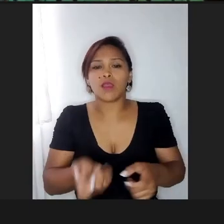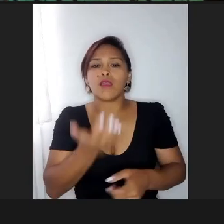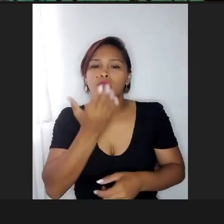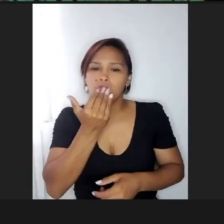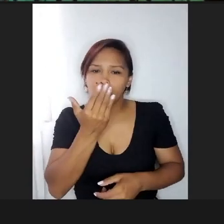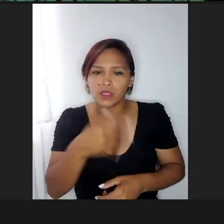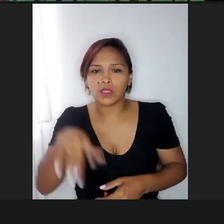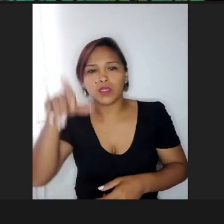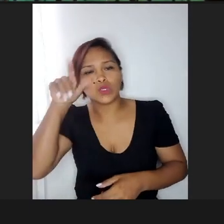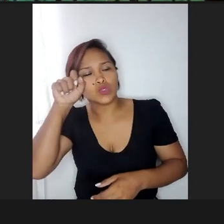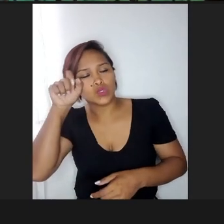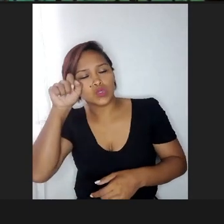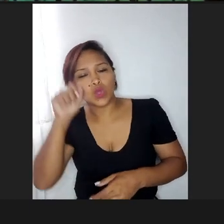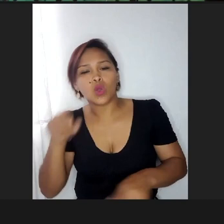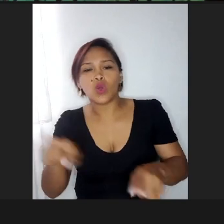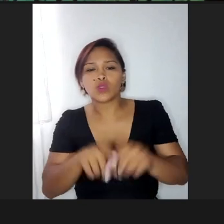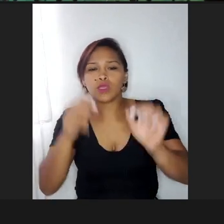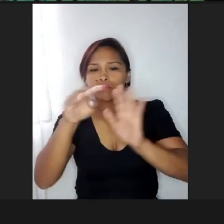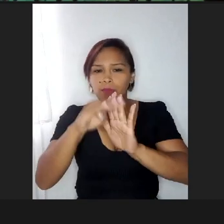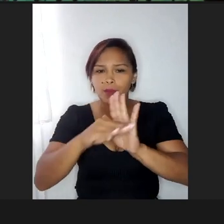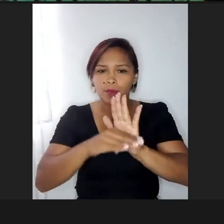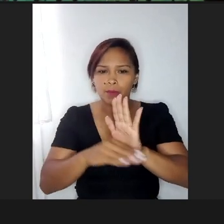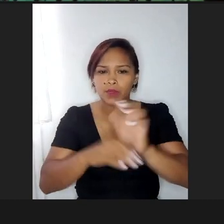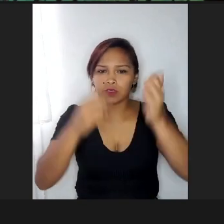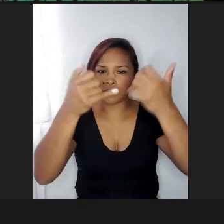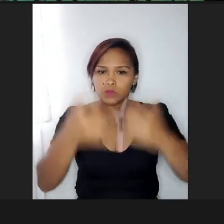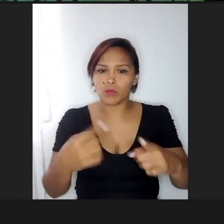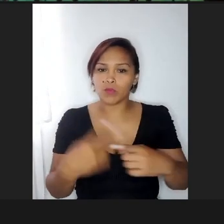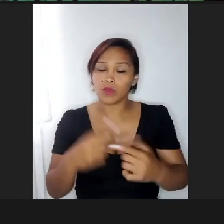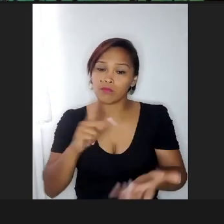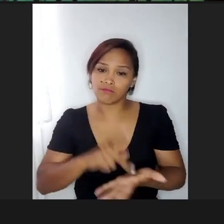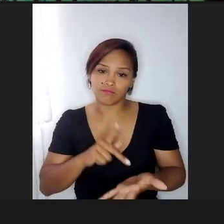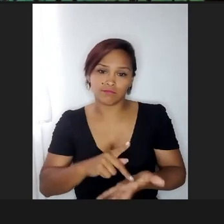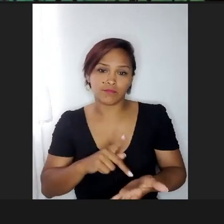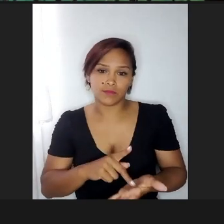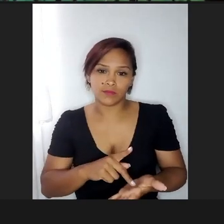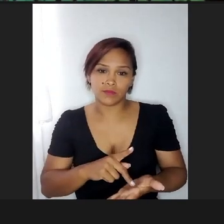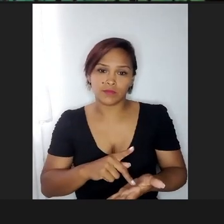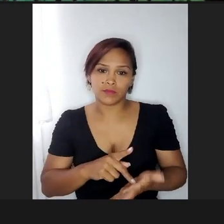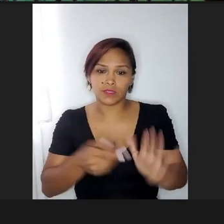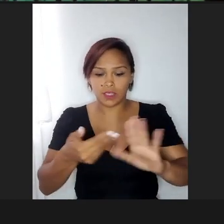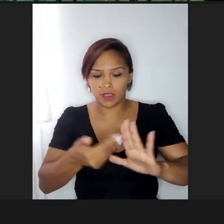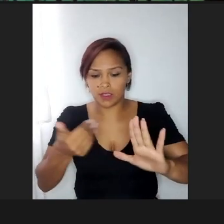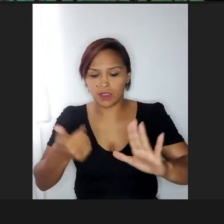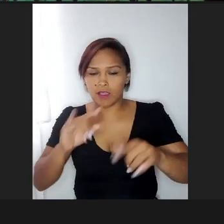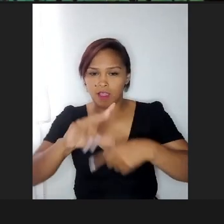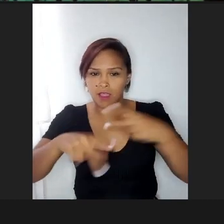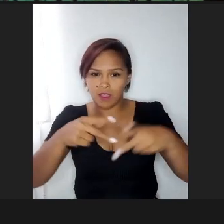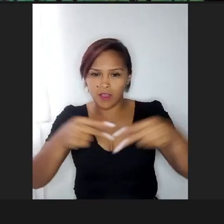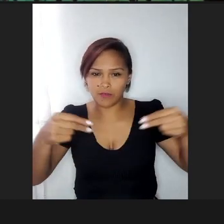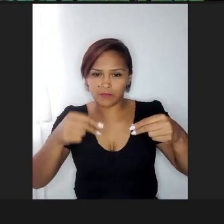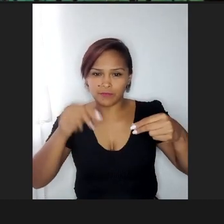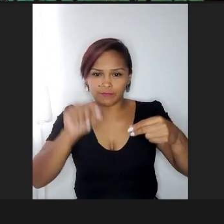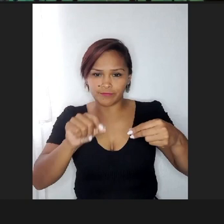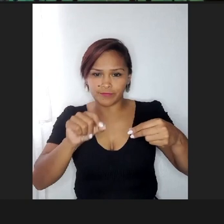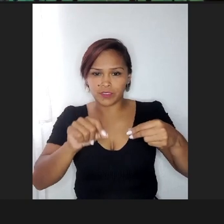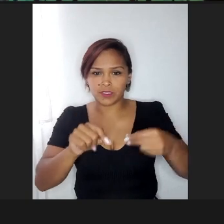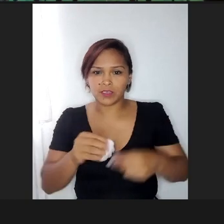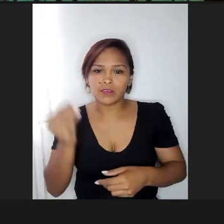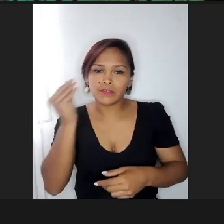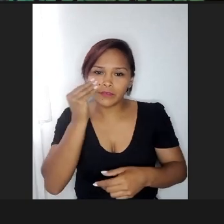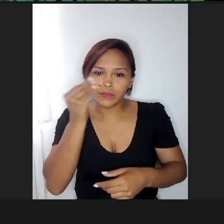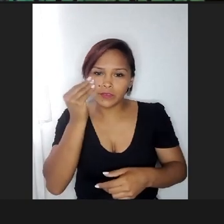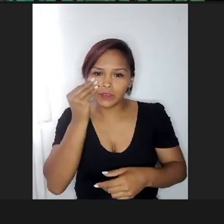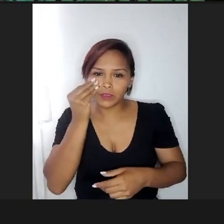né, porque, realmente, assim, o desfraude é realmente algo, eu vou tentar, gente, trazer uma palestra no ano que vem, sobre o desfraude,